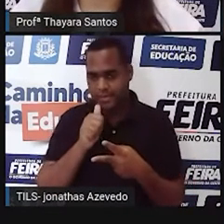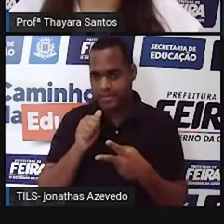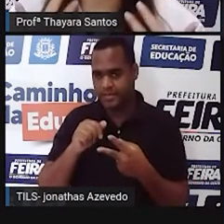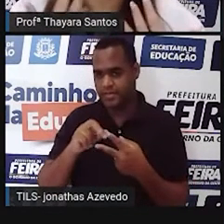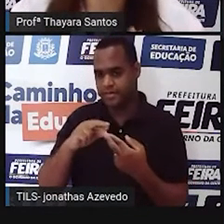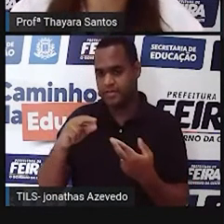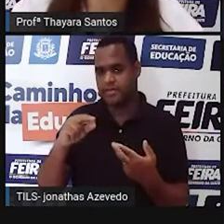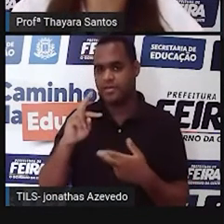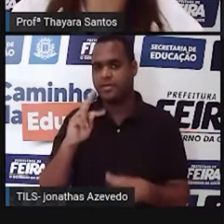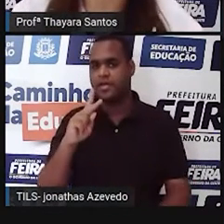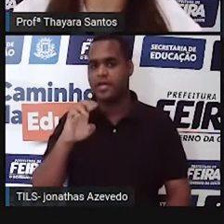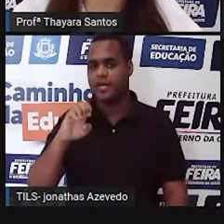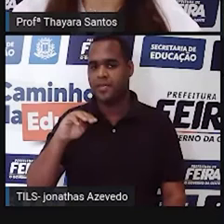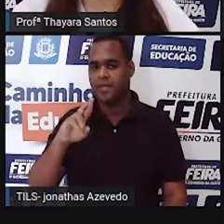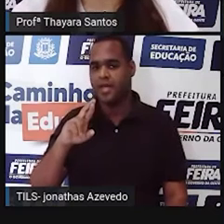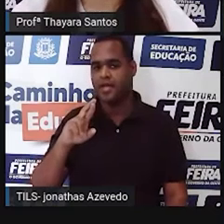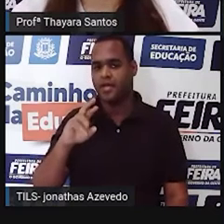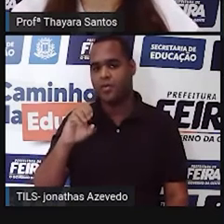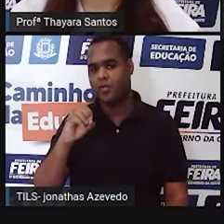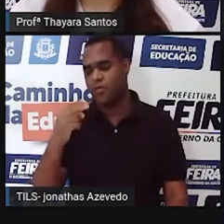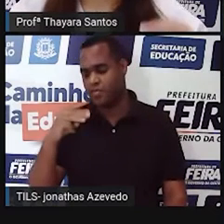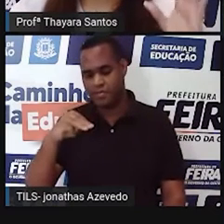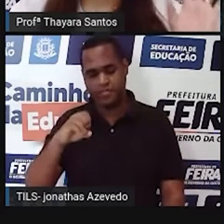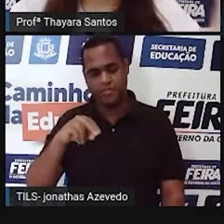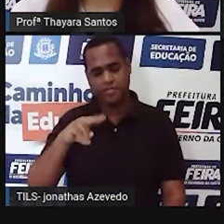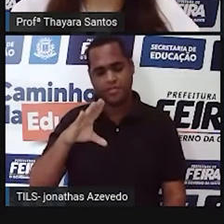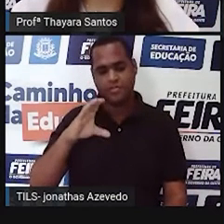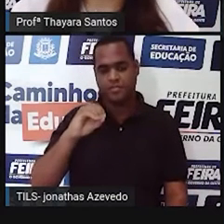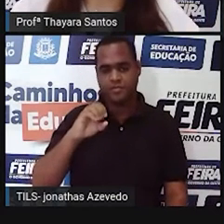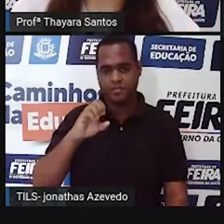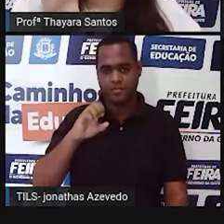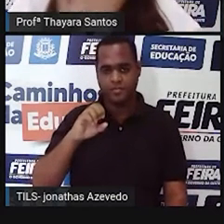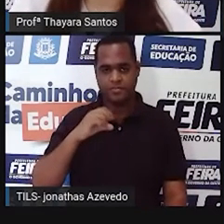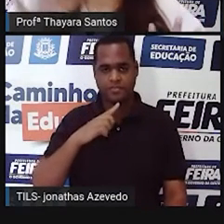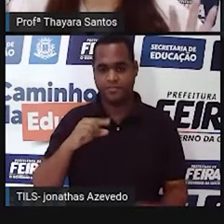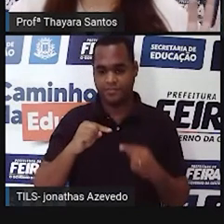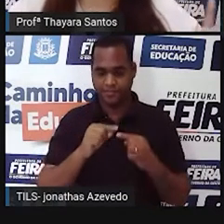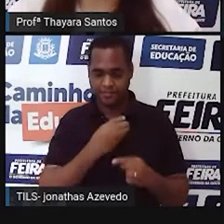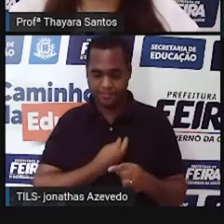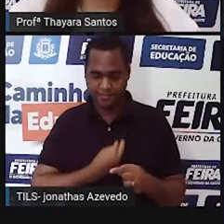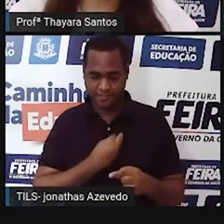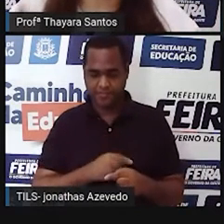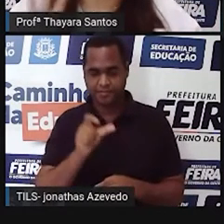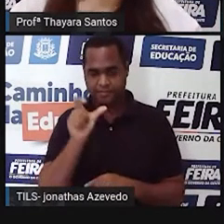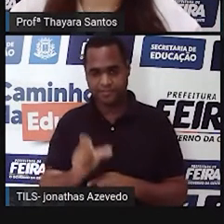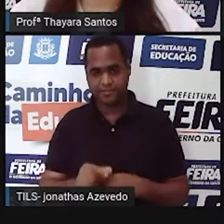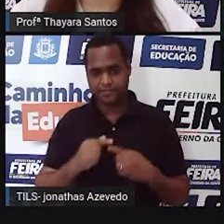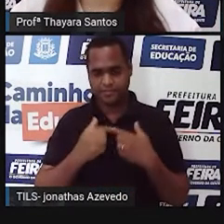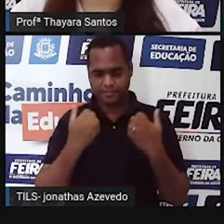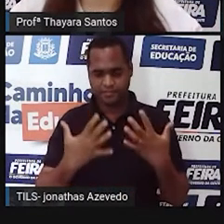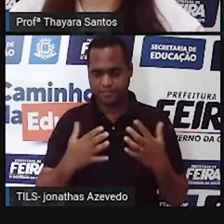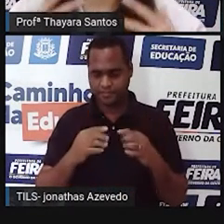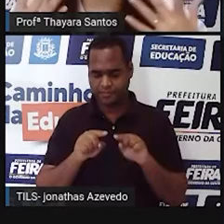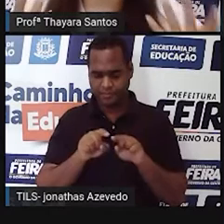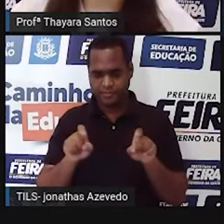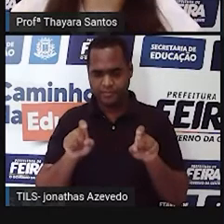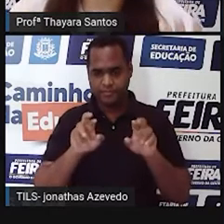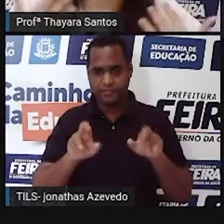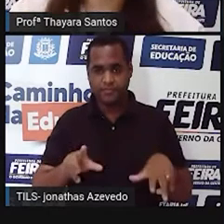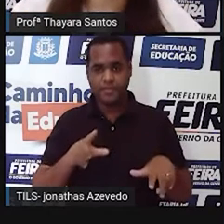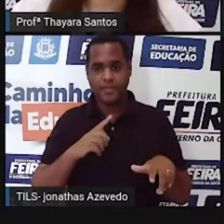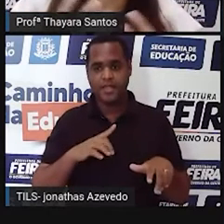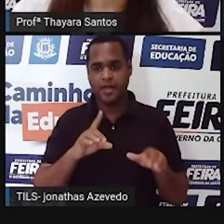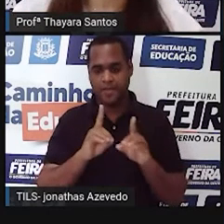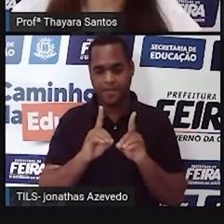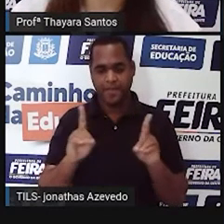eles de hermafroditas ou de monóicos. Os seres vivos que apresentam os sexos separados, a gente chama eles de dióicos,